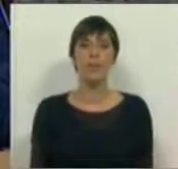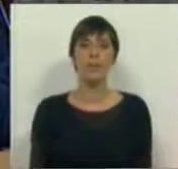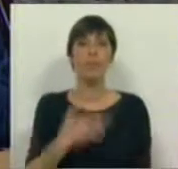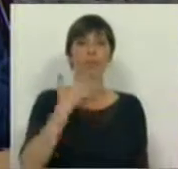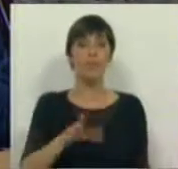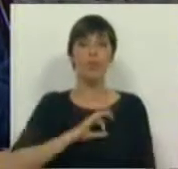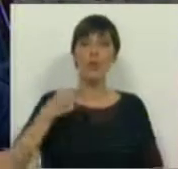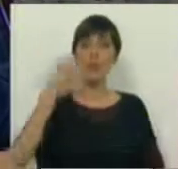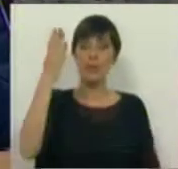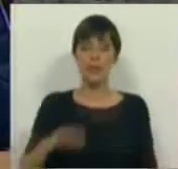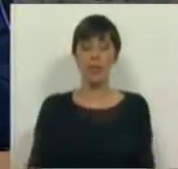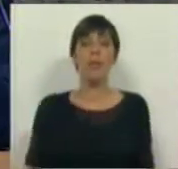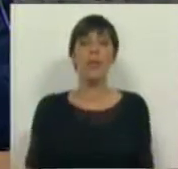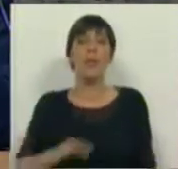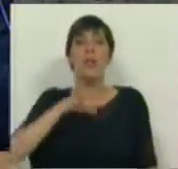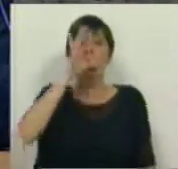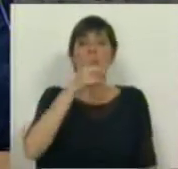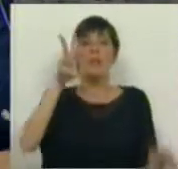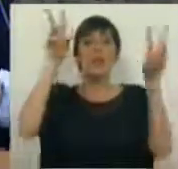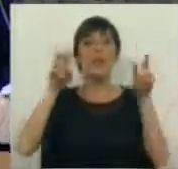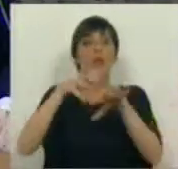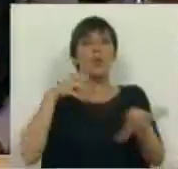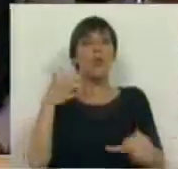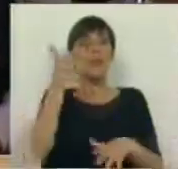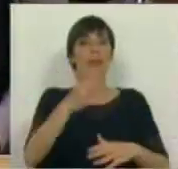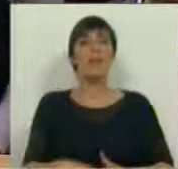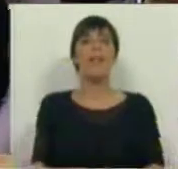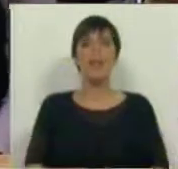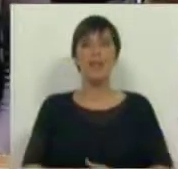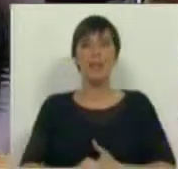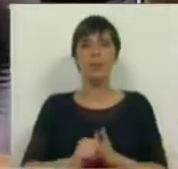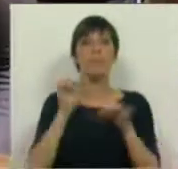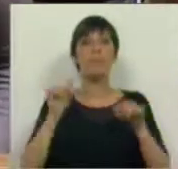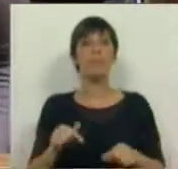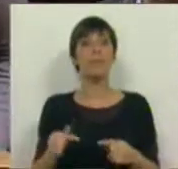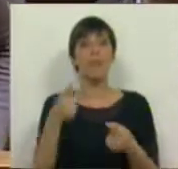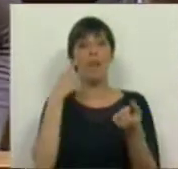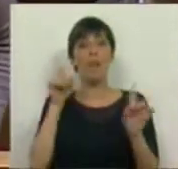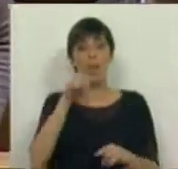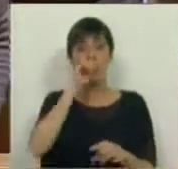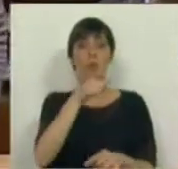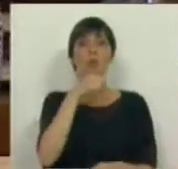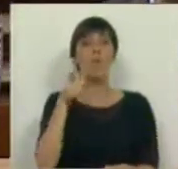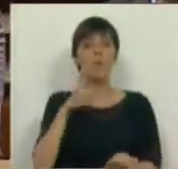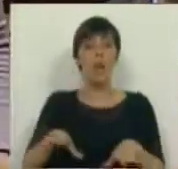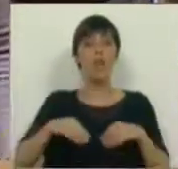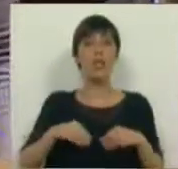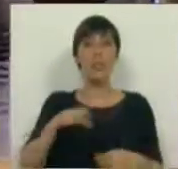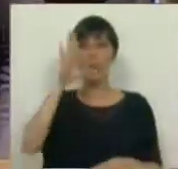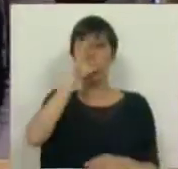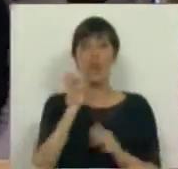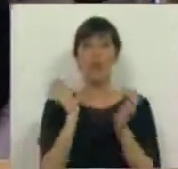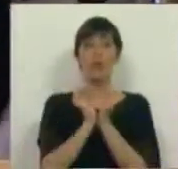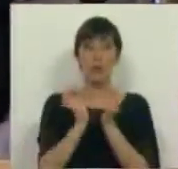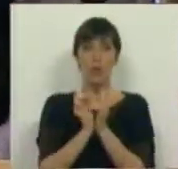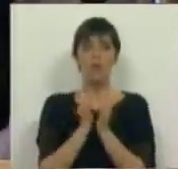Muito obrigada, Sr. Presidente. Sr. Ministro dos Assuntos Parlamentares, vem-nos agora relembrar o compromisso assumido pelo Sr. Ministro da